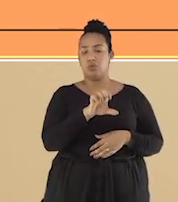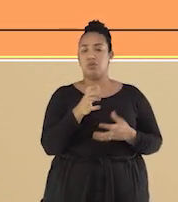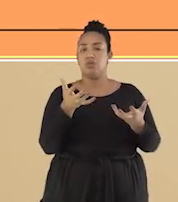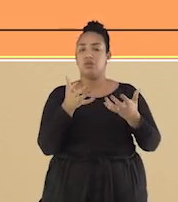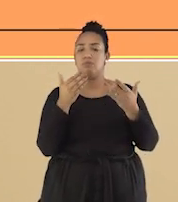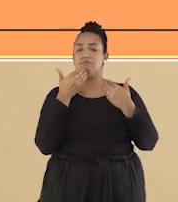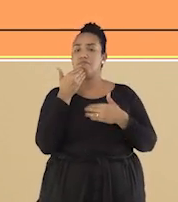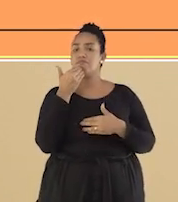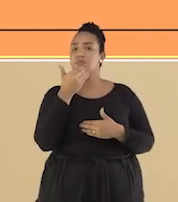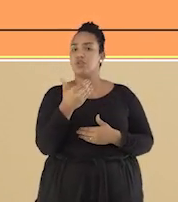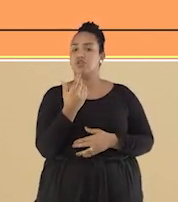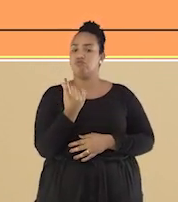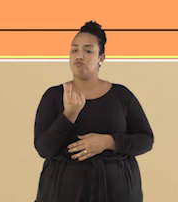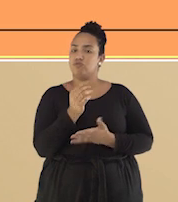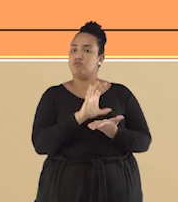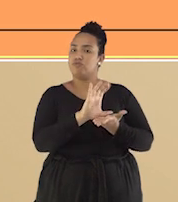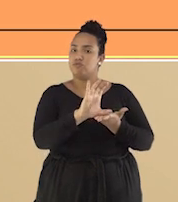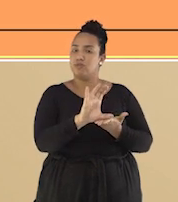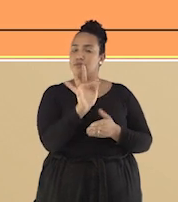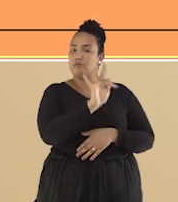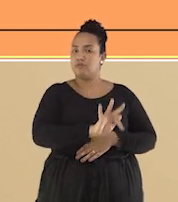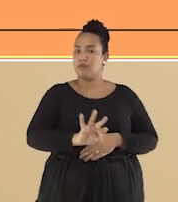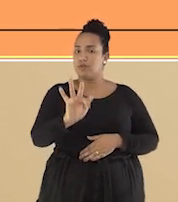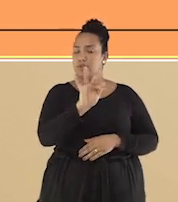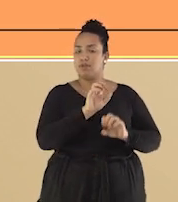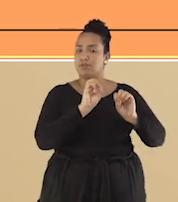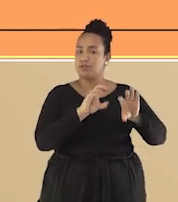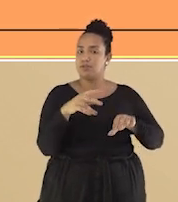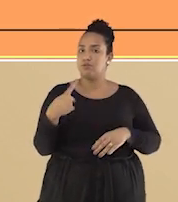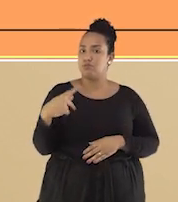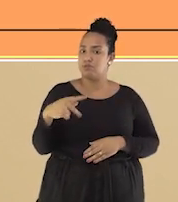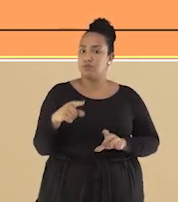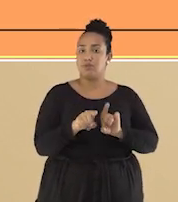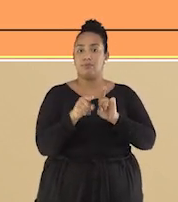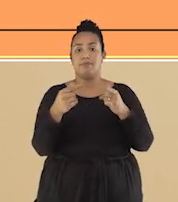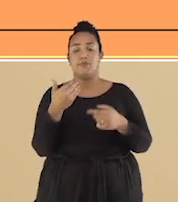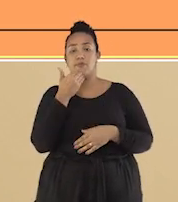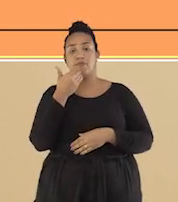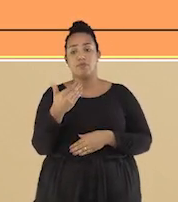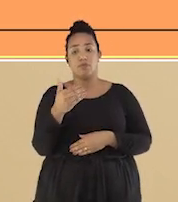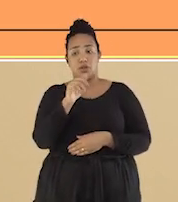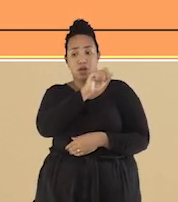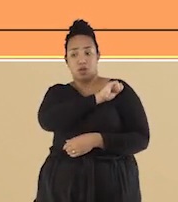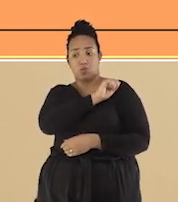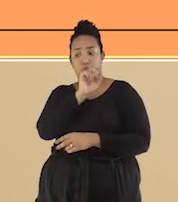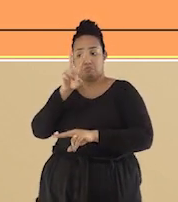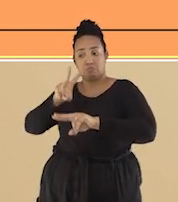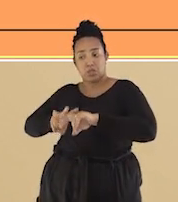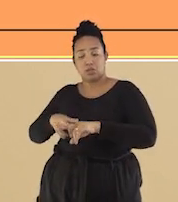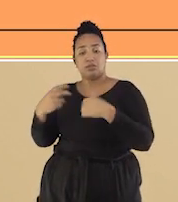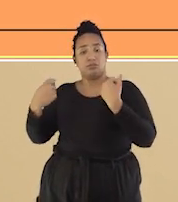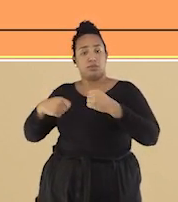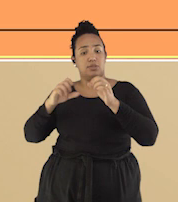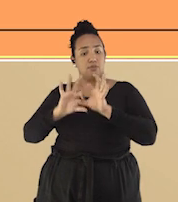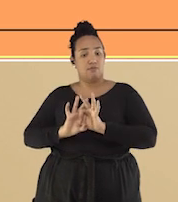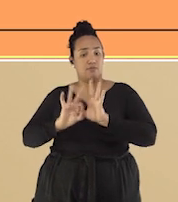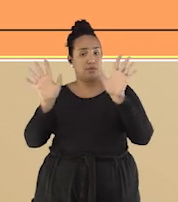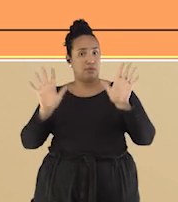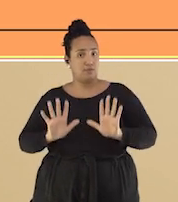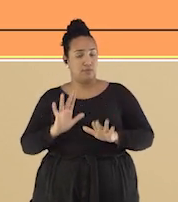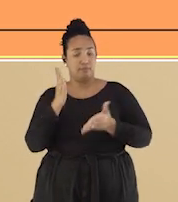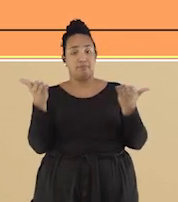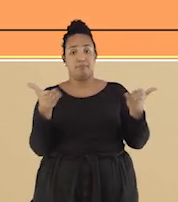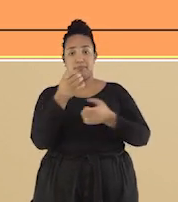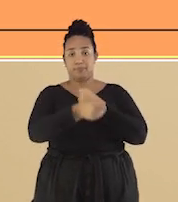em defesa do ensino público e gratuito, e, claro, pedindo a libertação de estudantes presos no Brasil. Já nos anos de